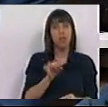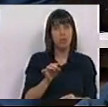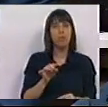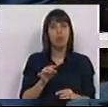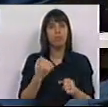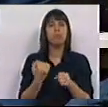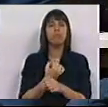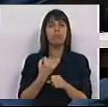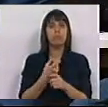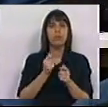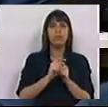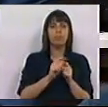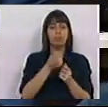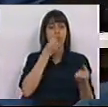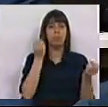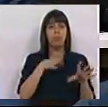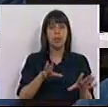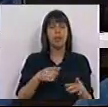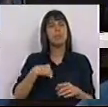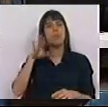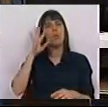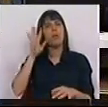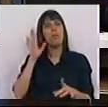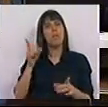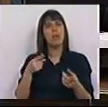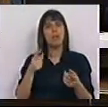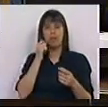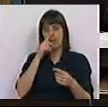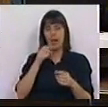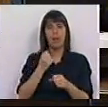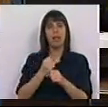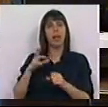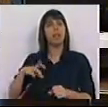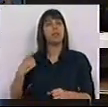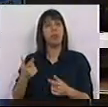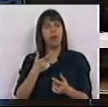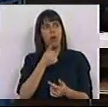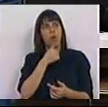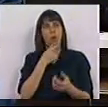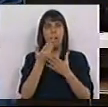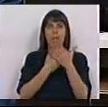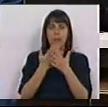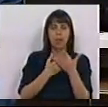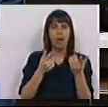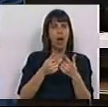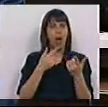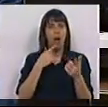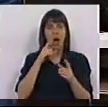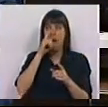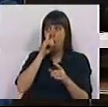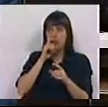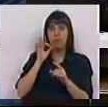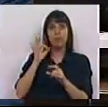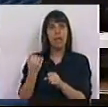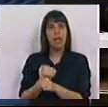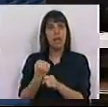foram empregos subsidiados perdidos. Eu imagino que para um liberal seja frustrante perceber que o mercado de trabalho está tão dependente